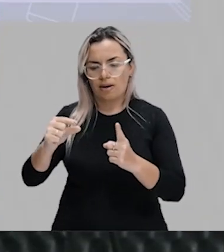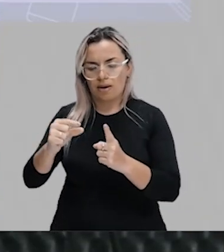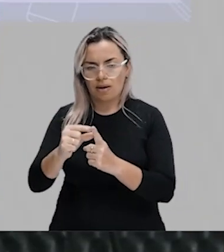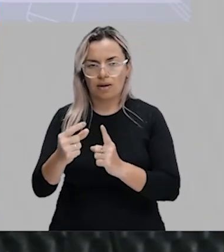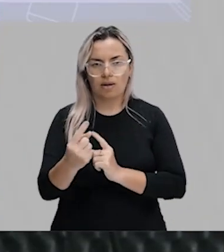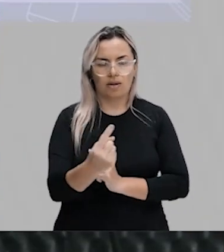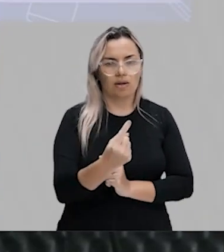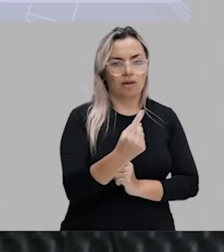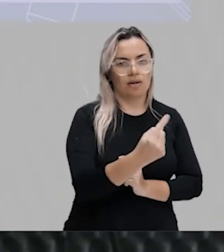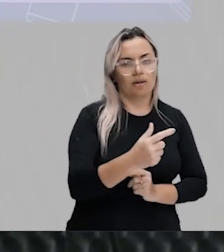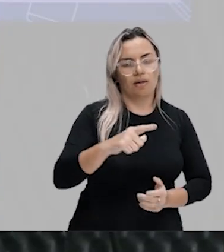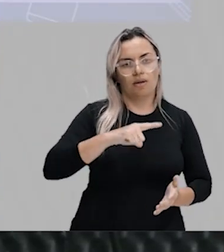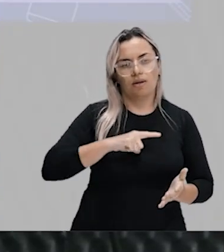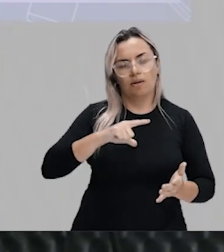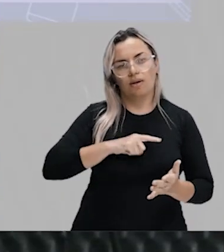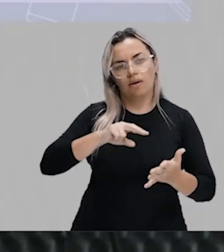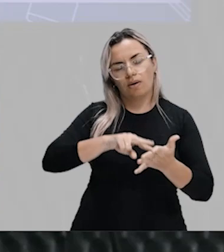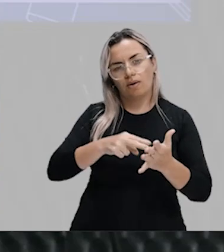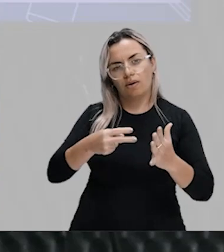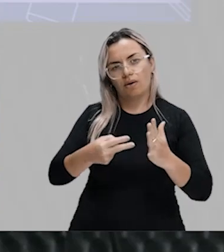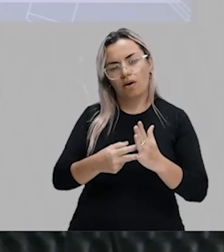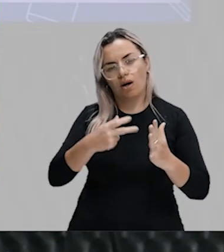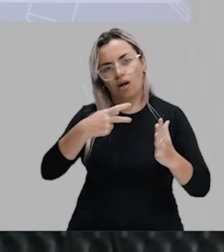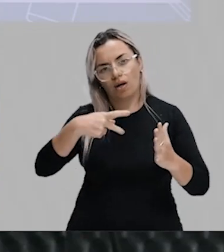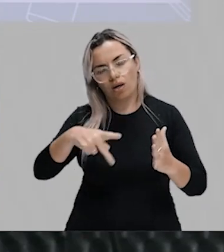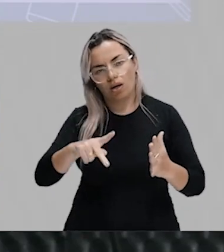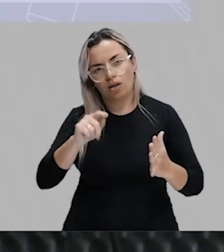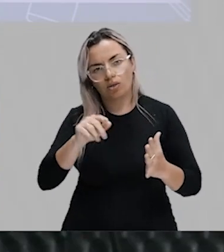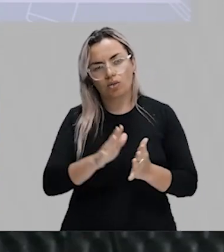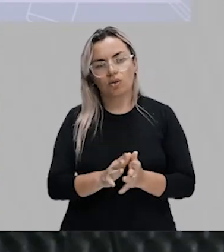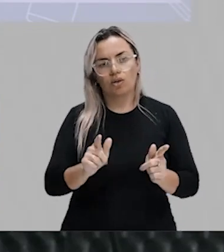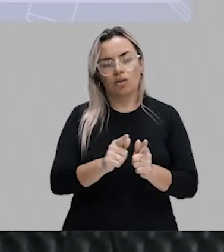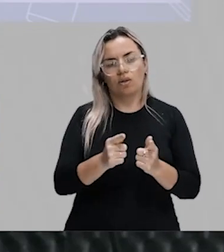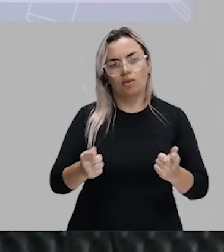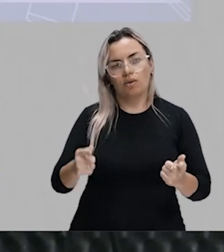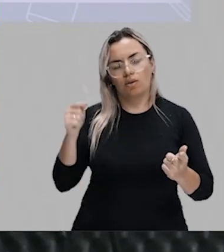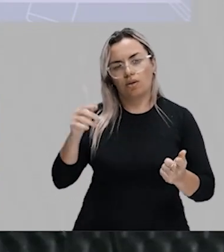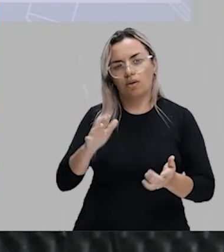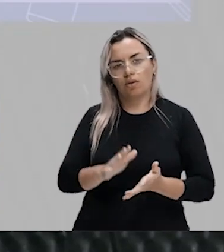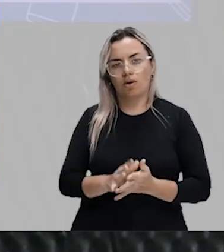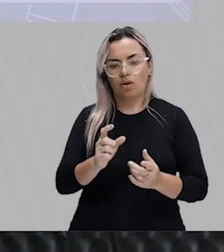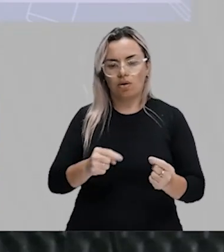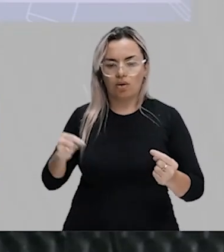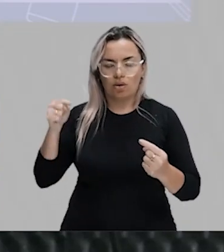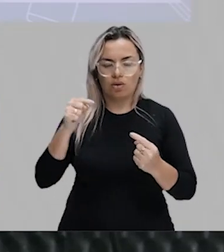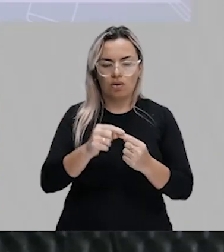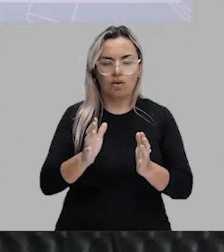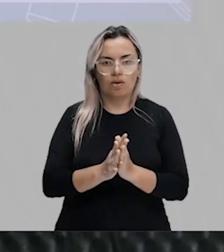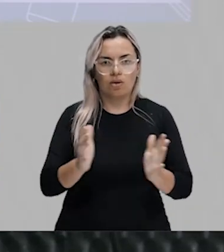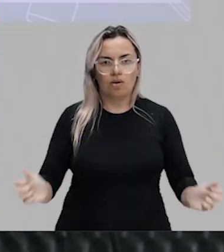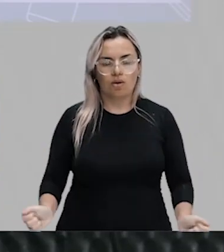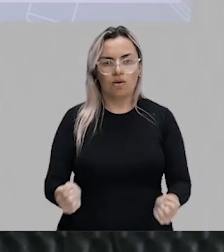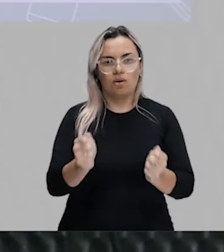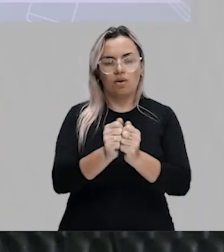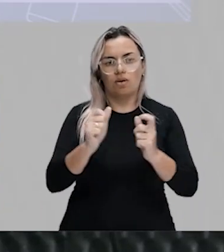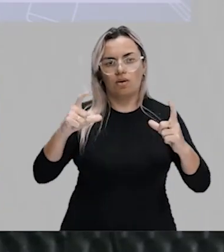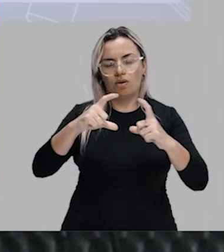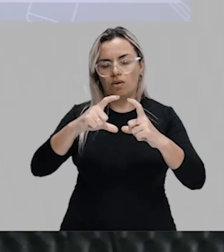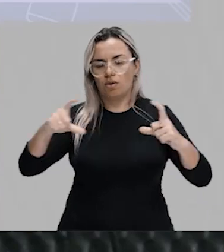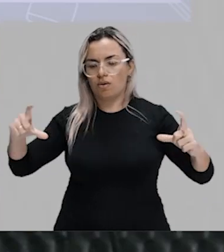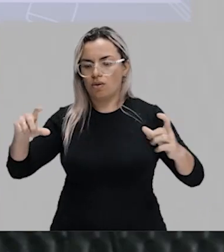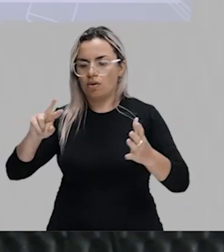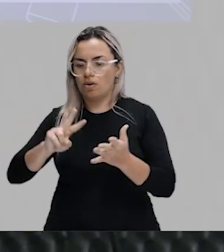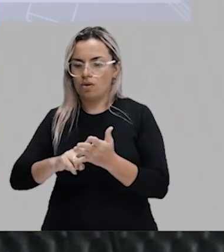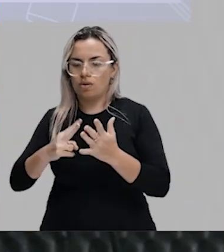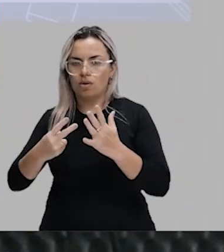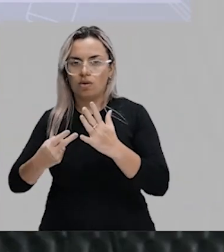significação e a sua função. Cada uma delas sozinha. Então, quando eu junto, ela faz uma expressão que me dá essa